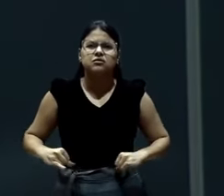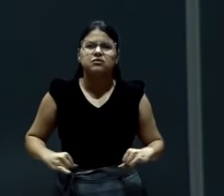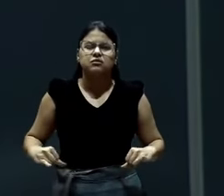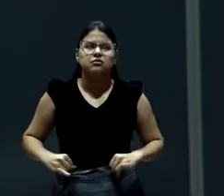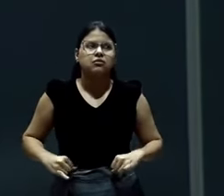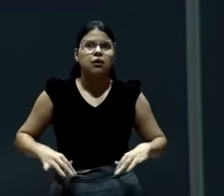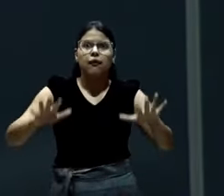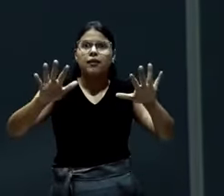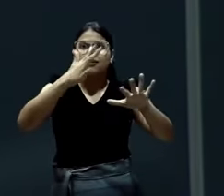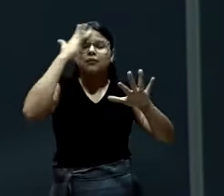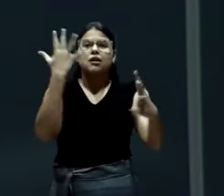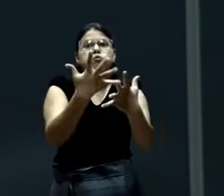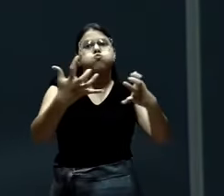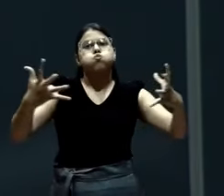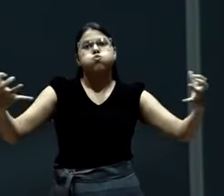número enorme de pessoas.